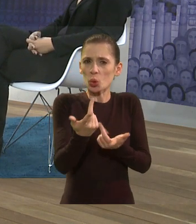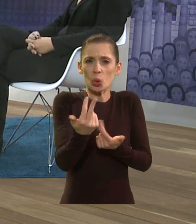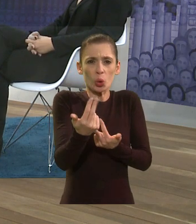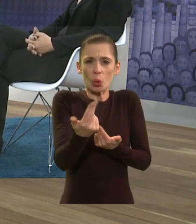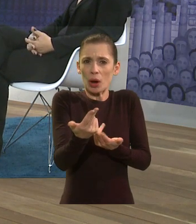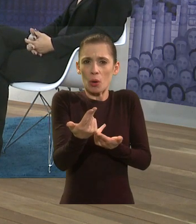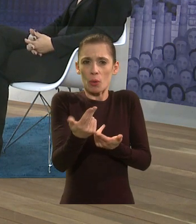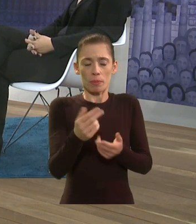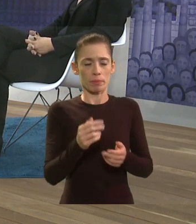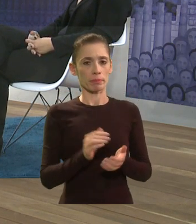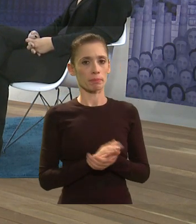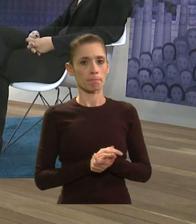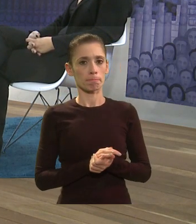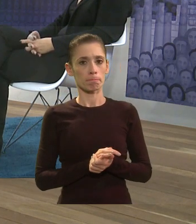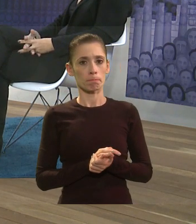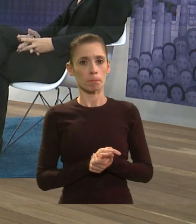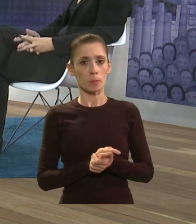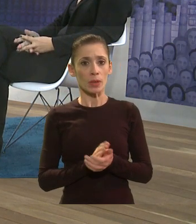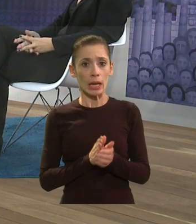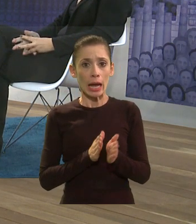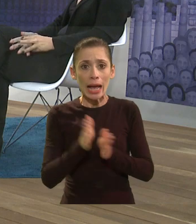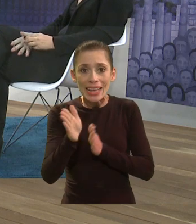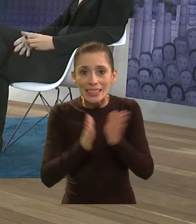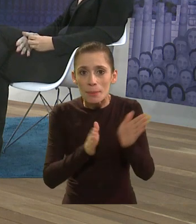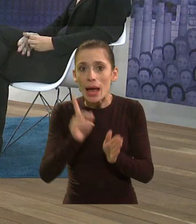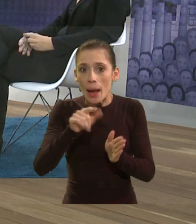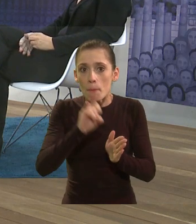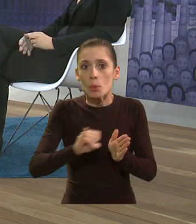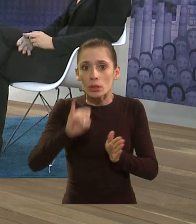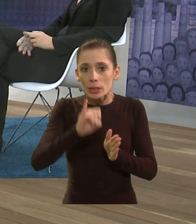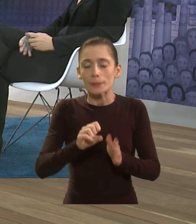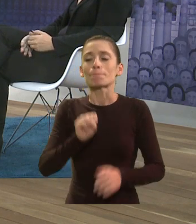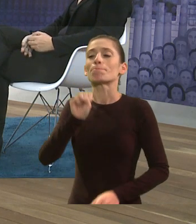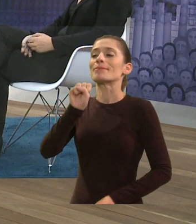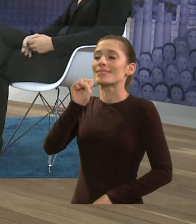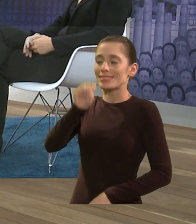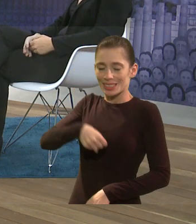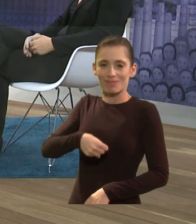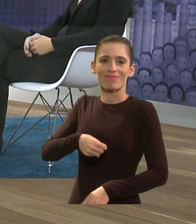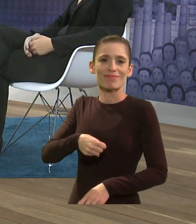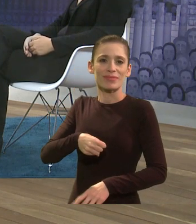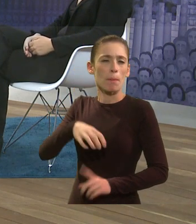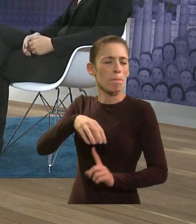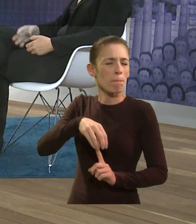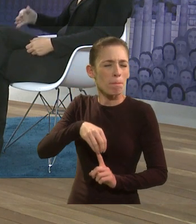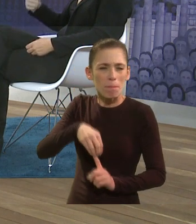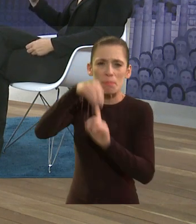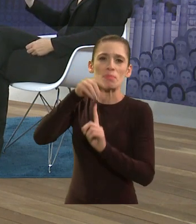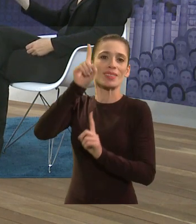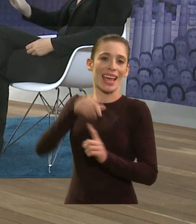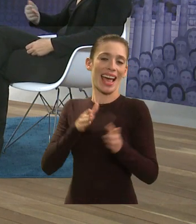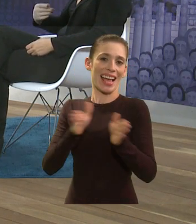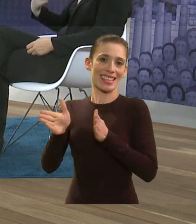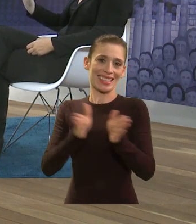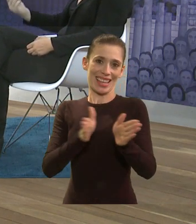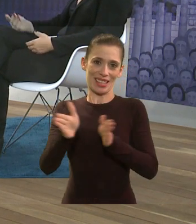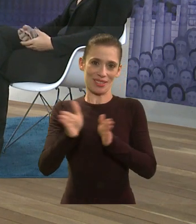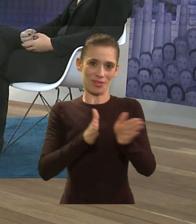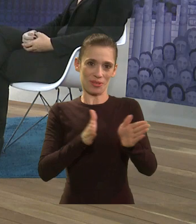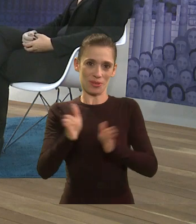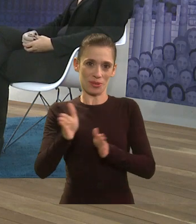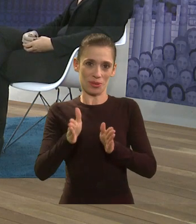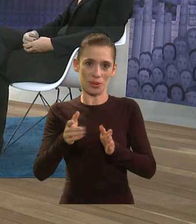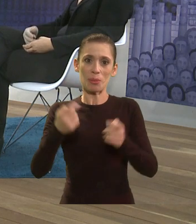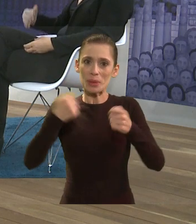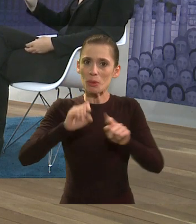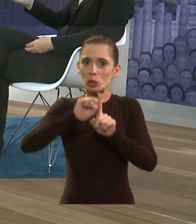Novamente, a questão do acesso que é o importante, né? O importante e fundamental ter o acesso. A informação. Trabalhar essa questão